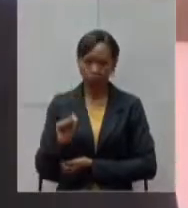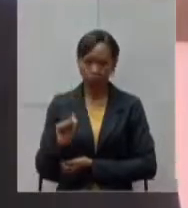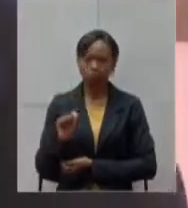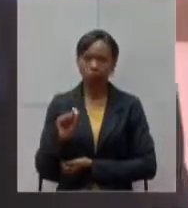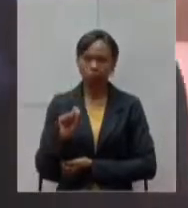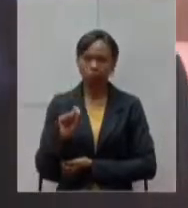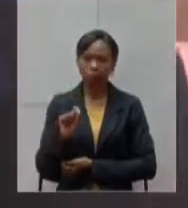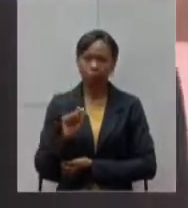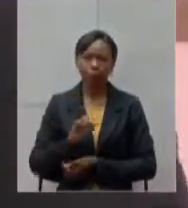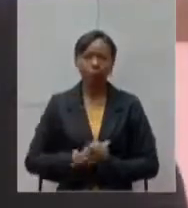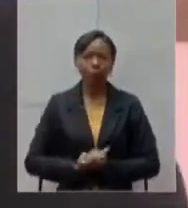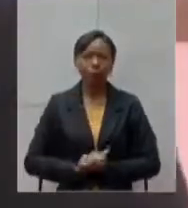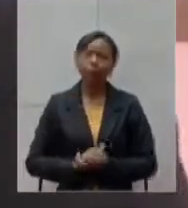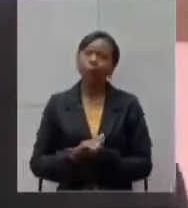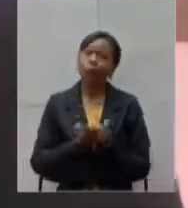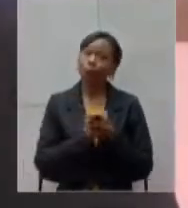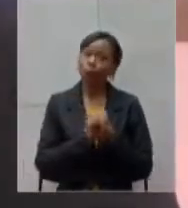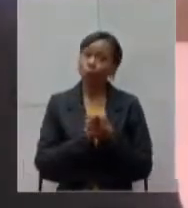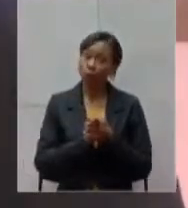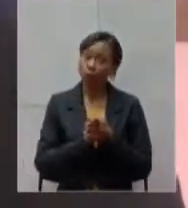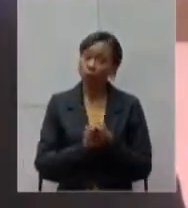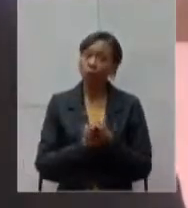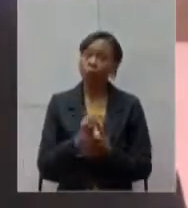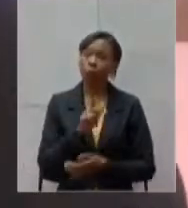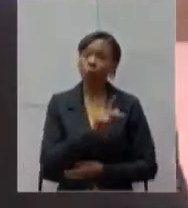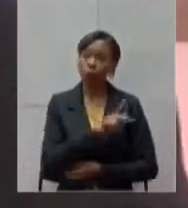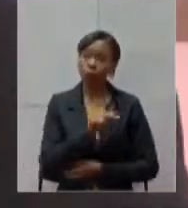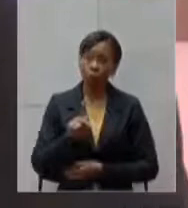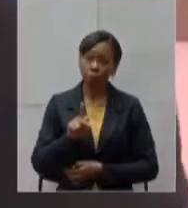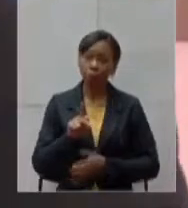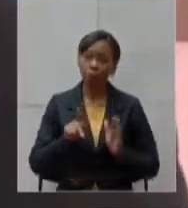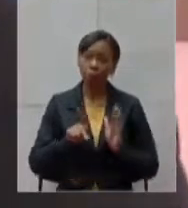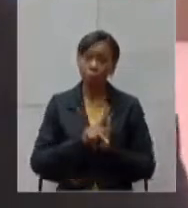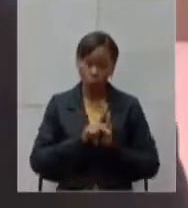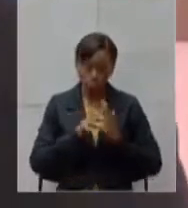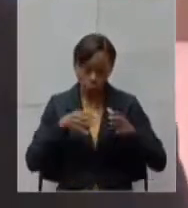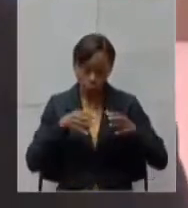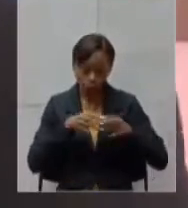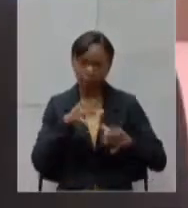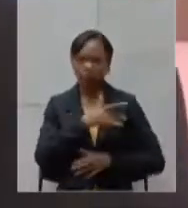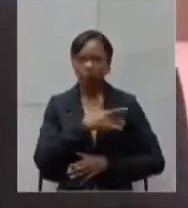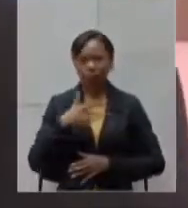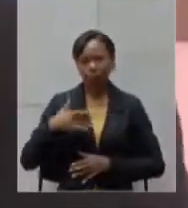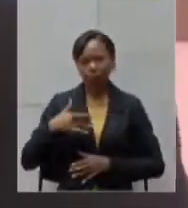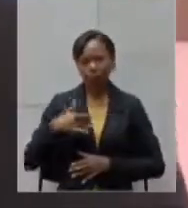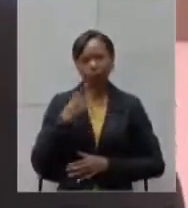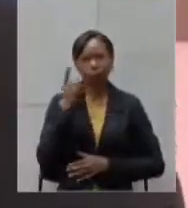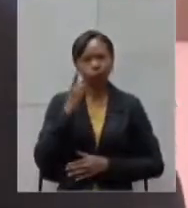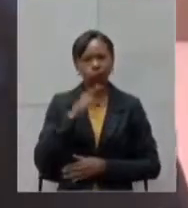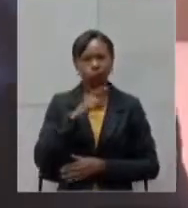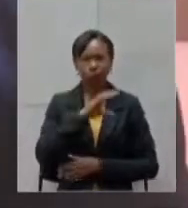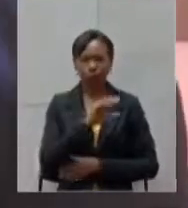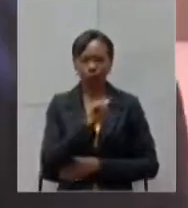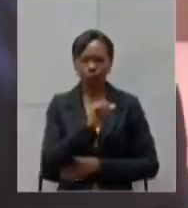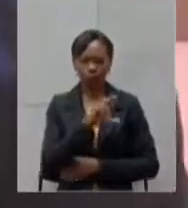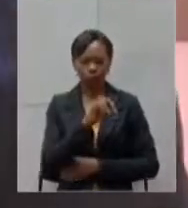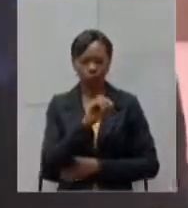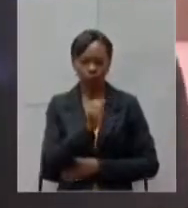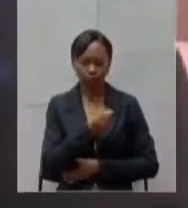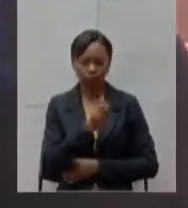cumprimentar o nosso presidente da comissão de saúde deputado Carlos Pimenta